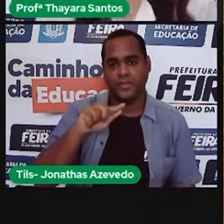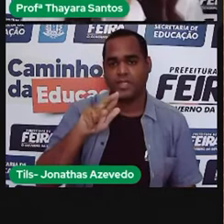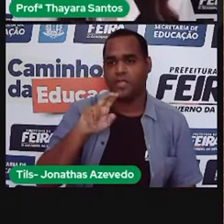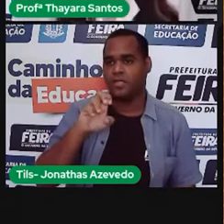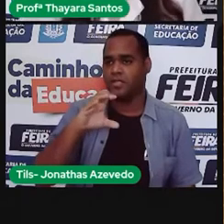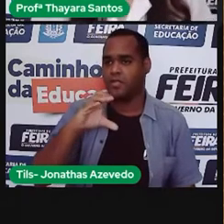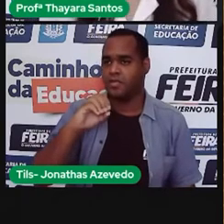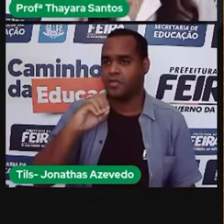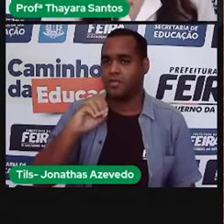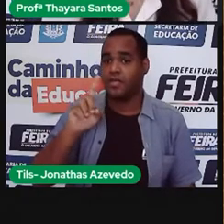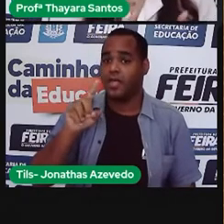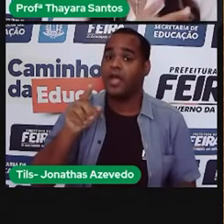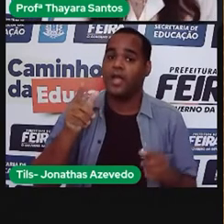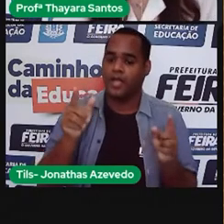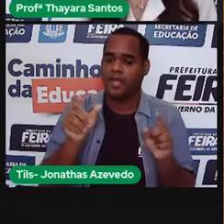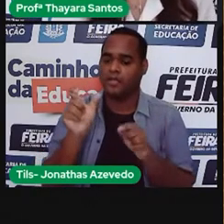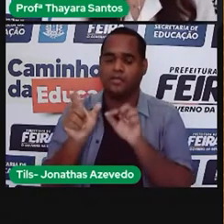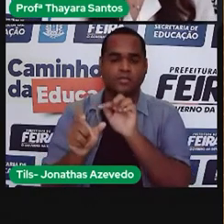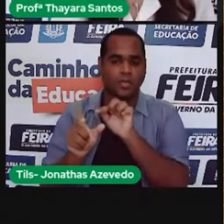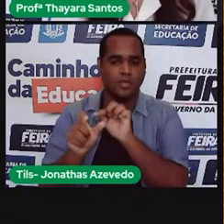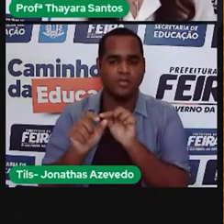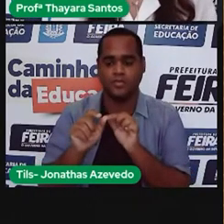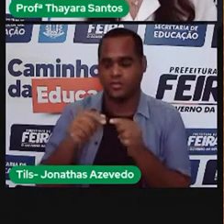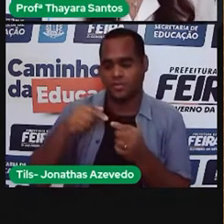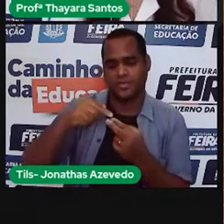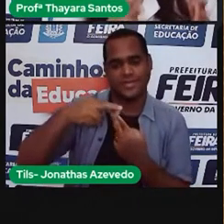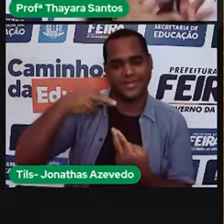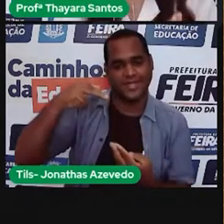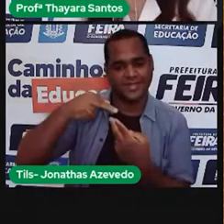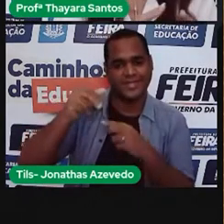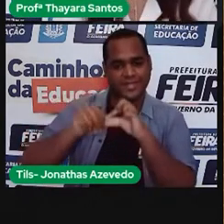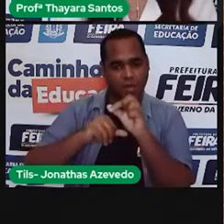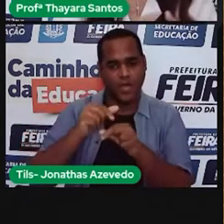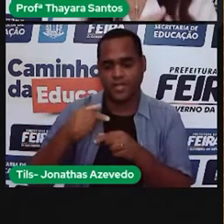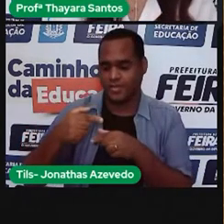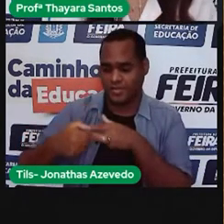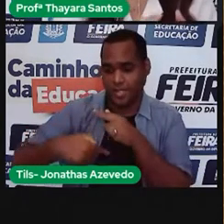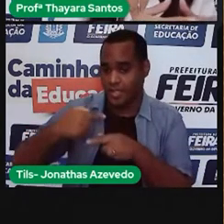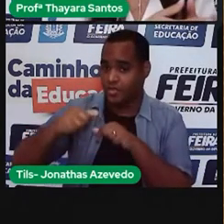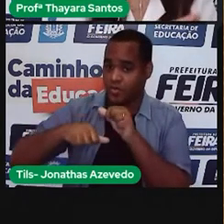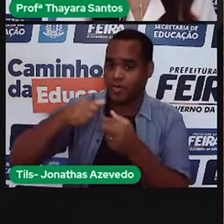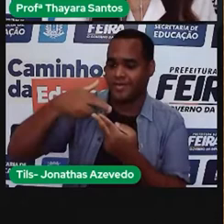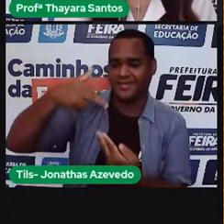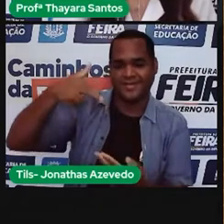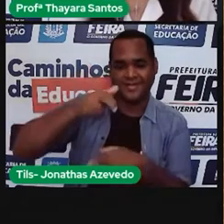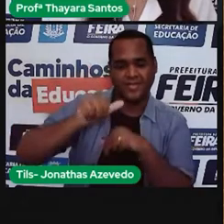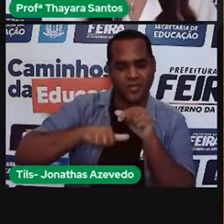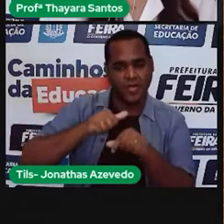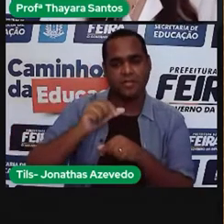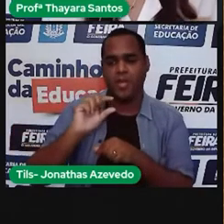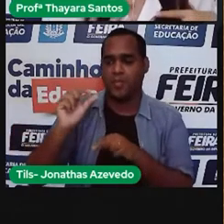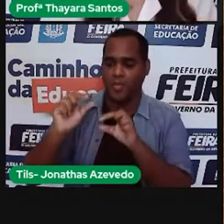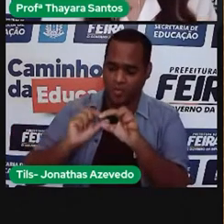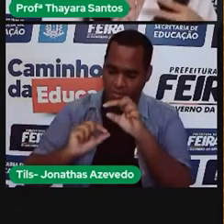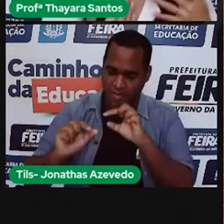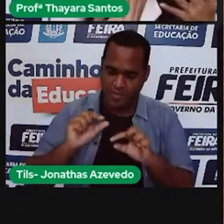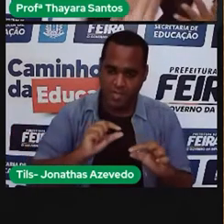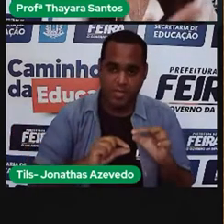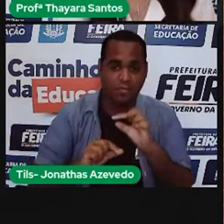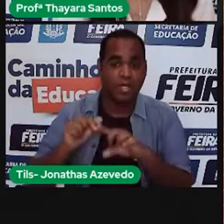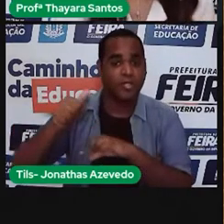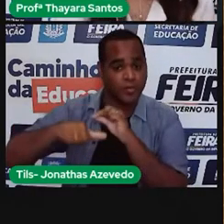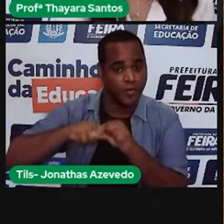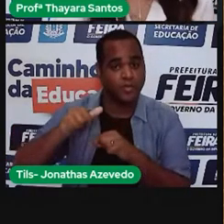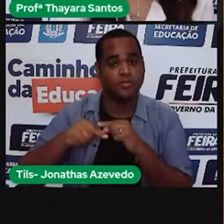os transgênicos, eles são organismos geneticamente modificados. Eles tiveram o DNA modificado no laboratório, mas além de ter o